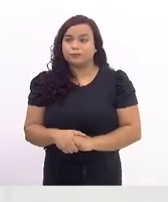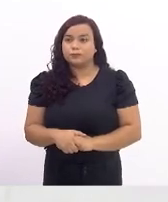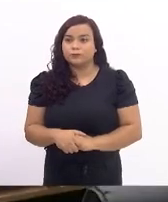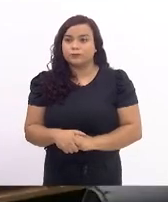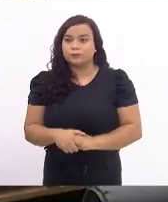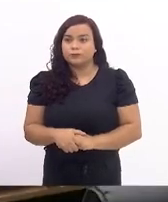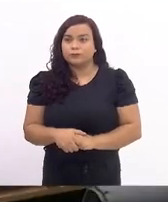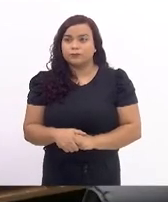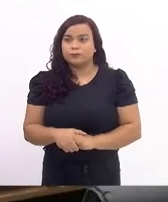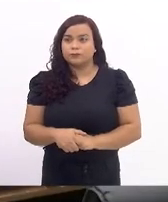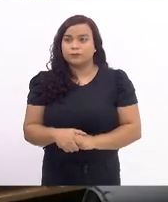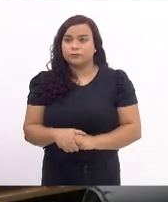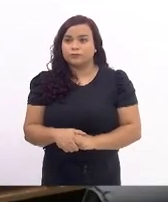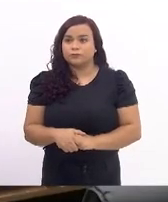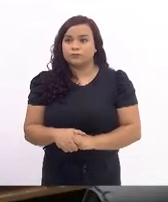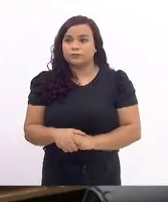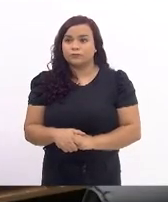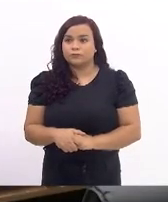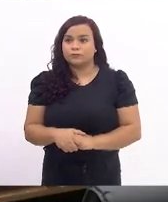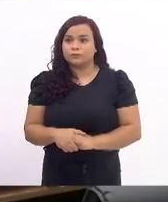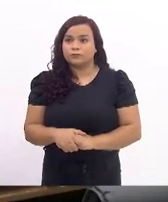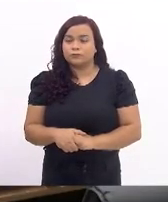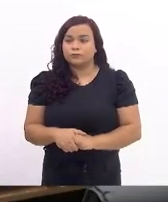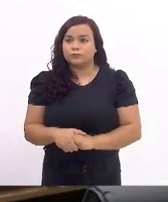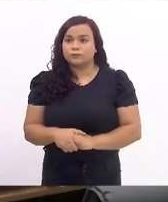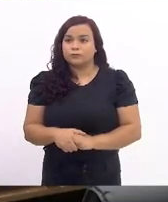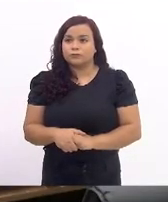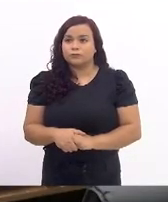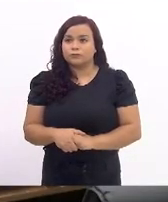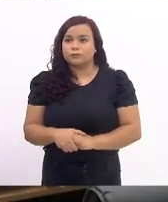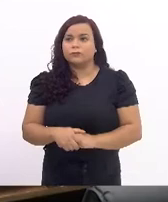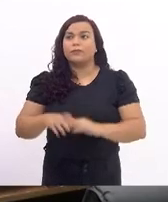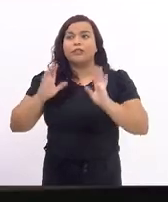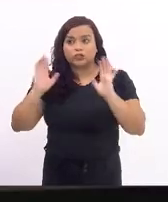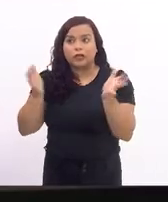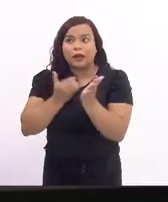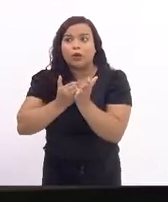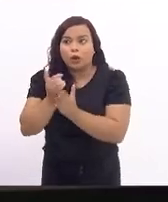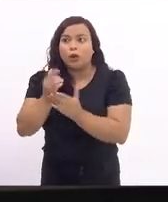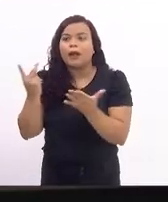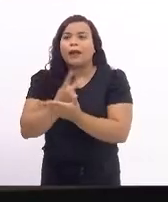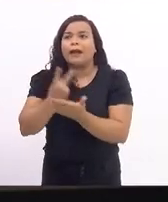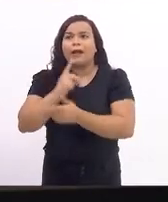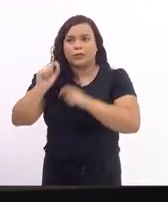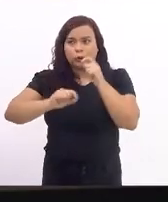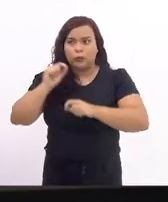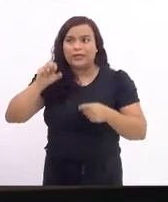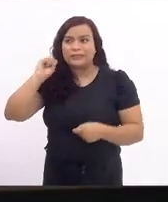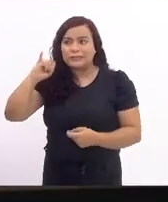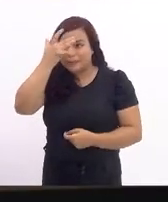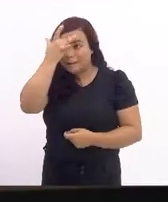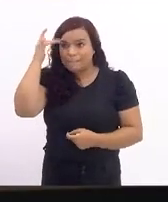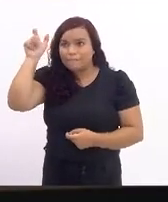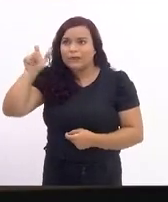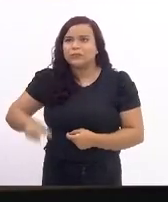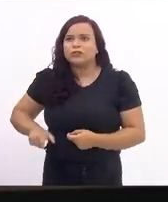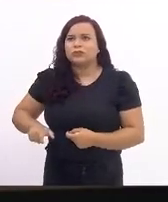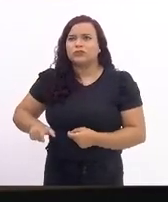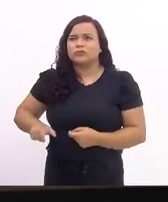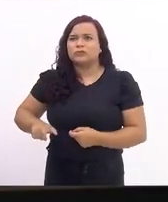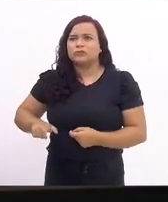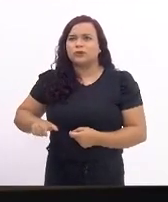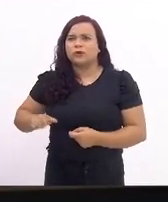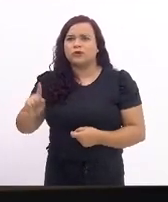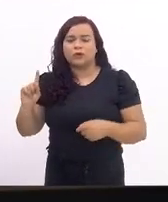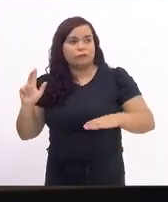desculpa, porque eu vou pegar uma parte. Já começa errado, deputado, quando a pessoa vai para uma situação tão